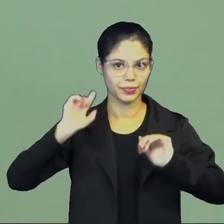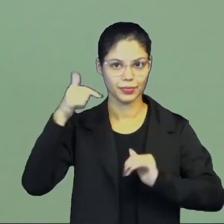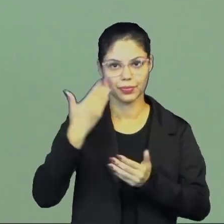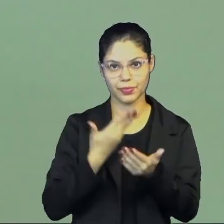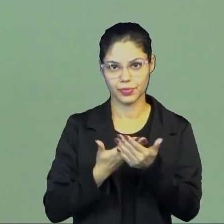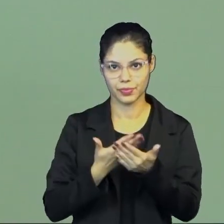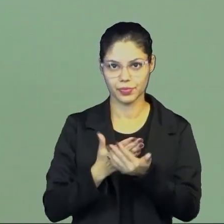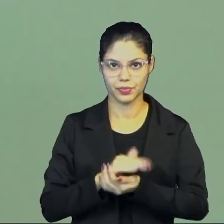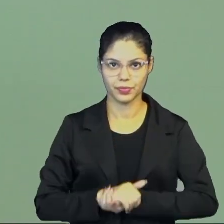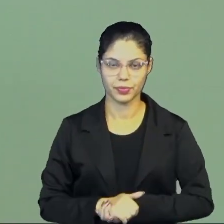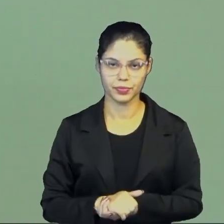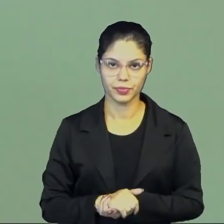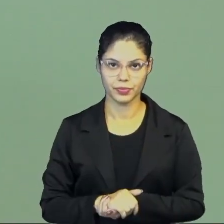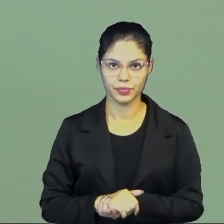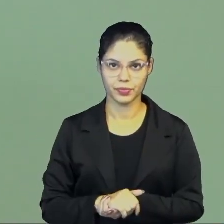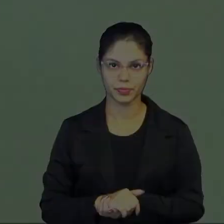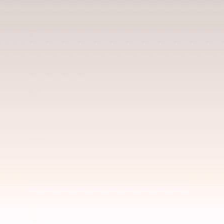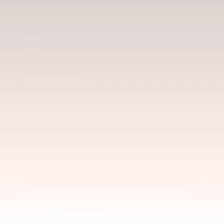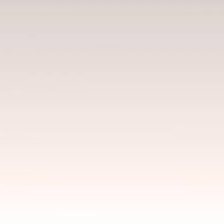próxima aula!